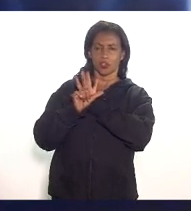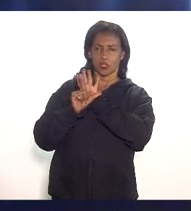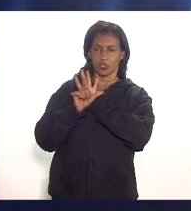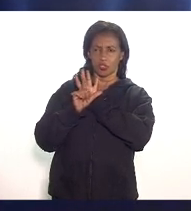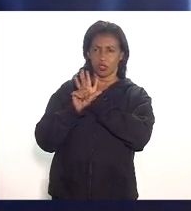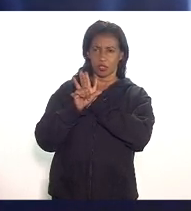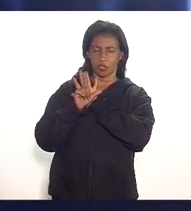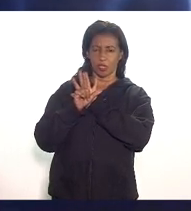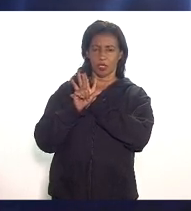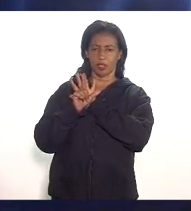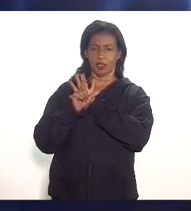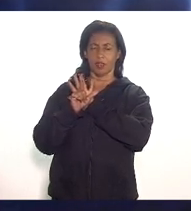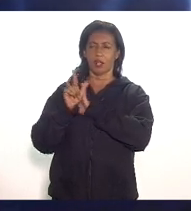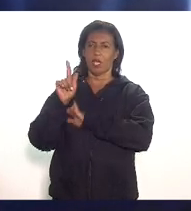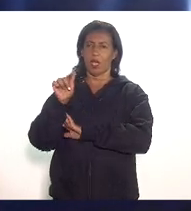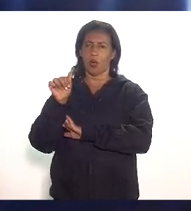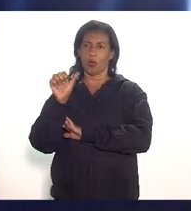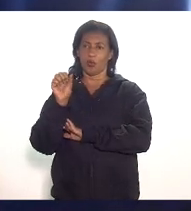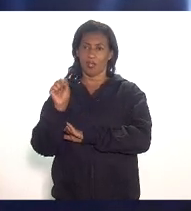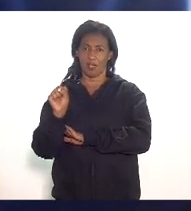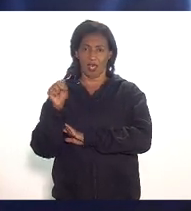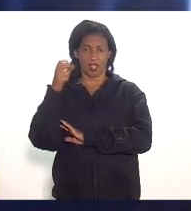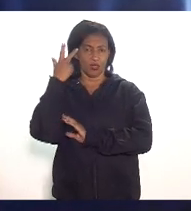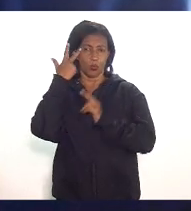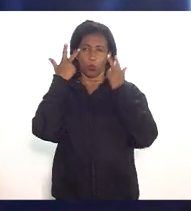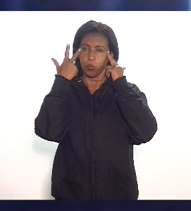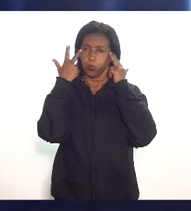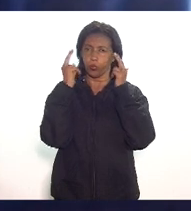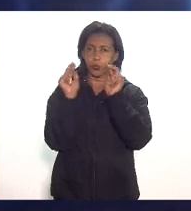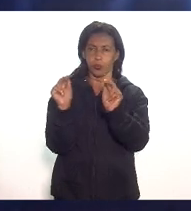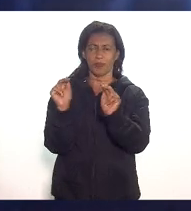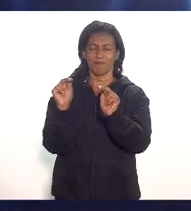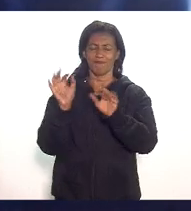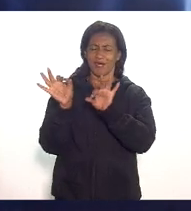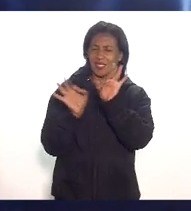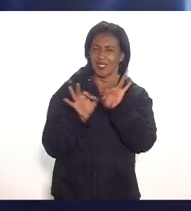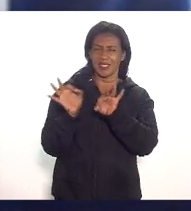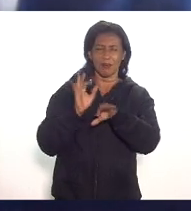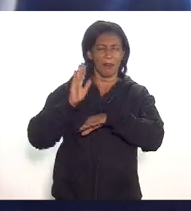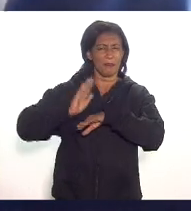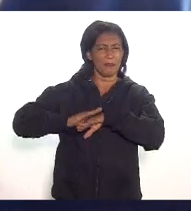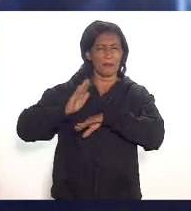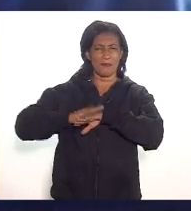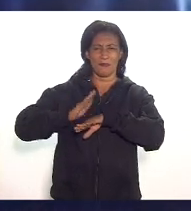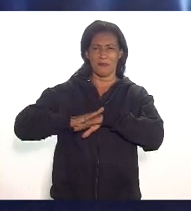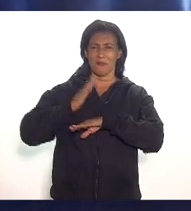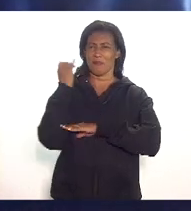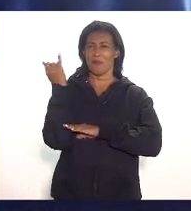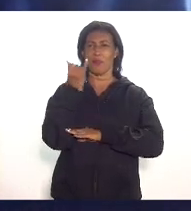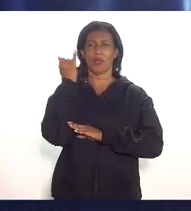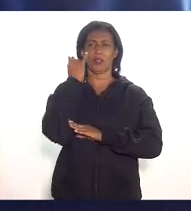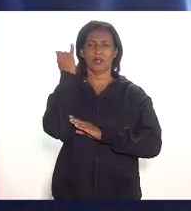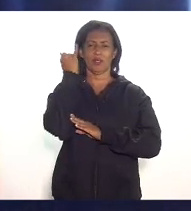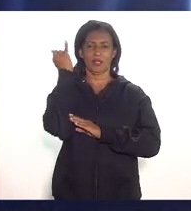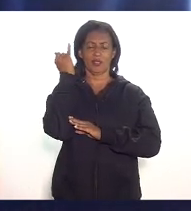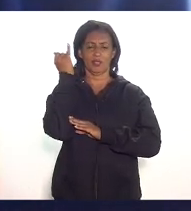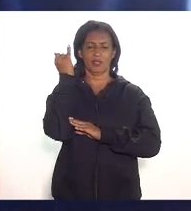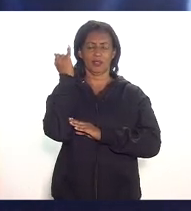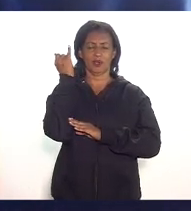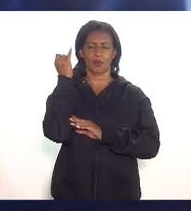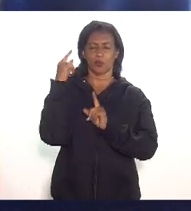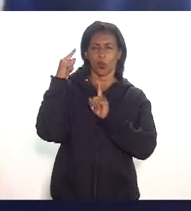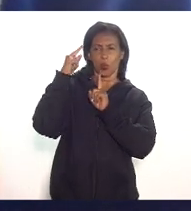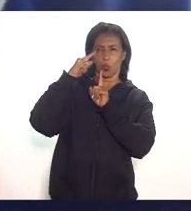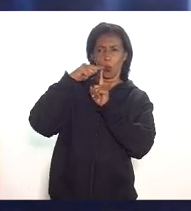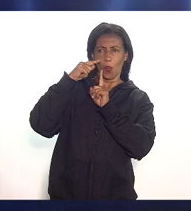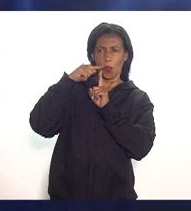ao GNL e ao gás natural então esse projeto é de sua importância para as termoelétricas o único ponto que eu faço